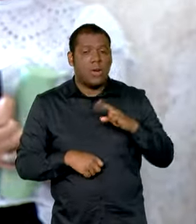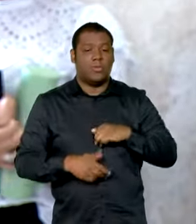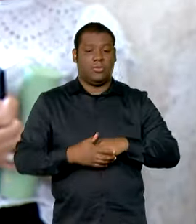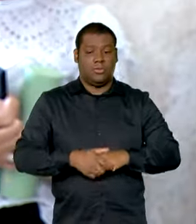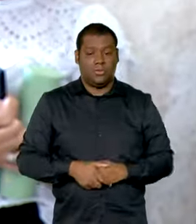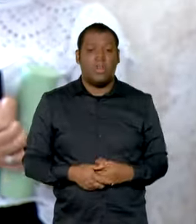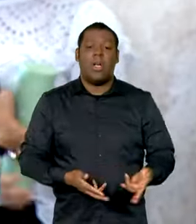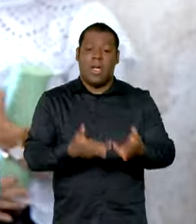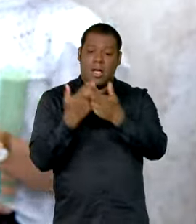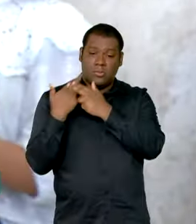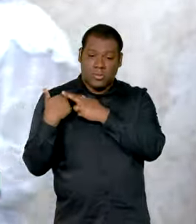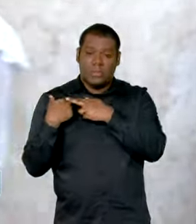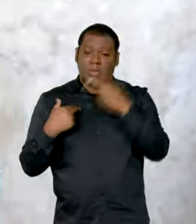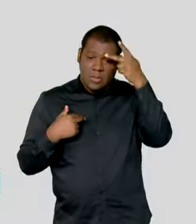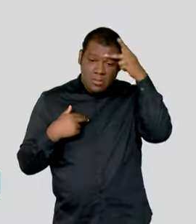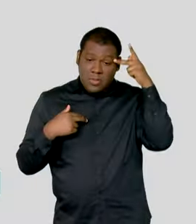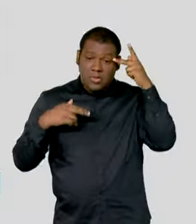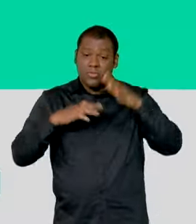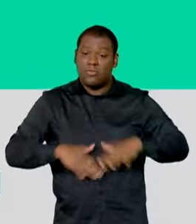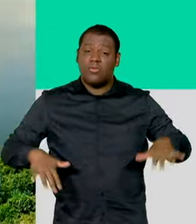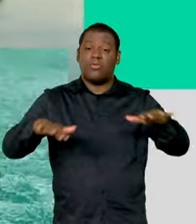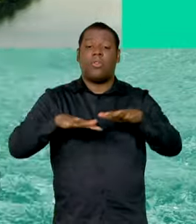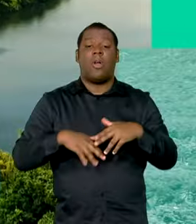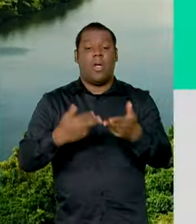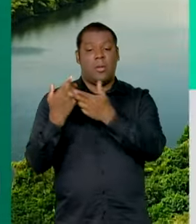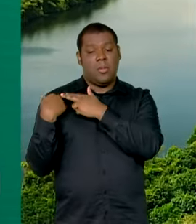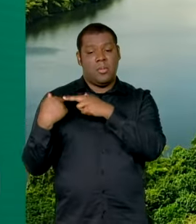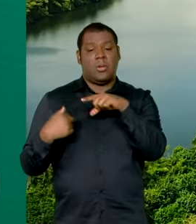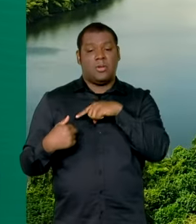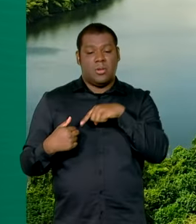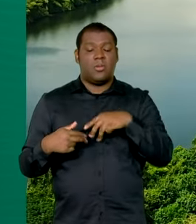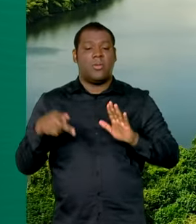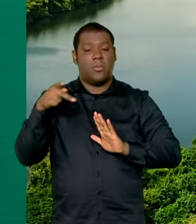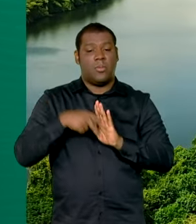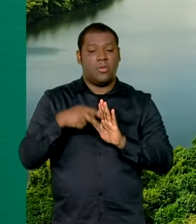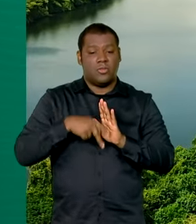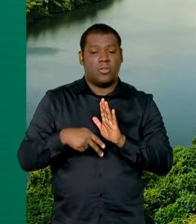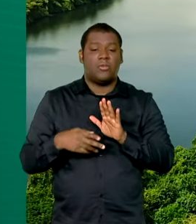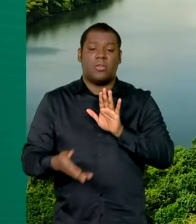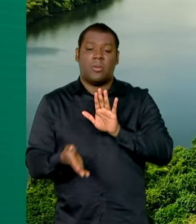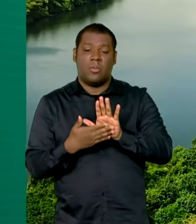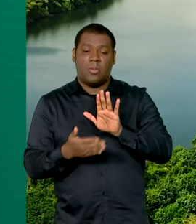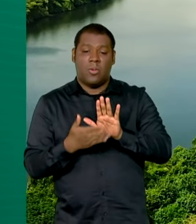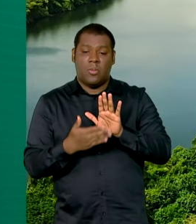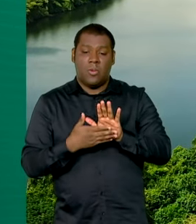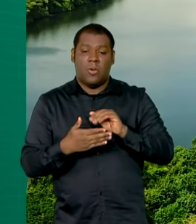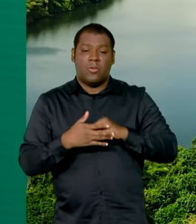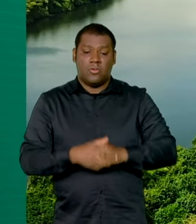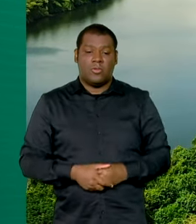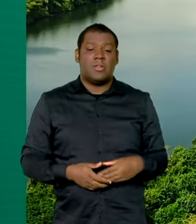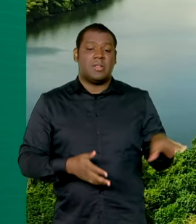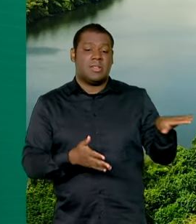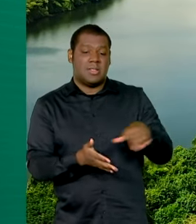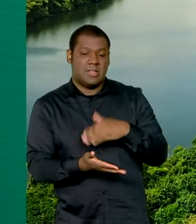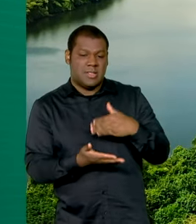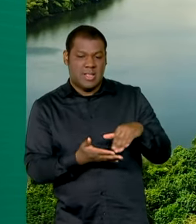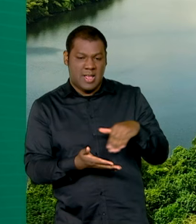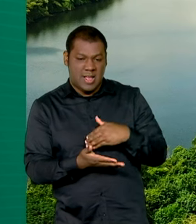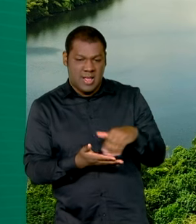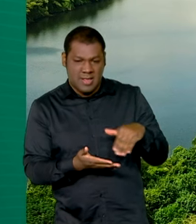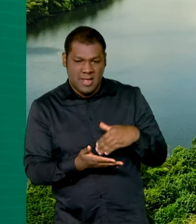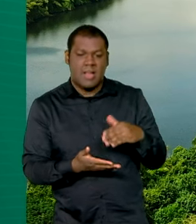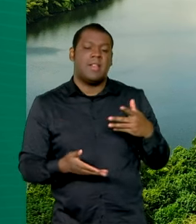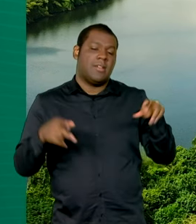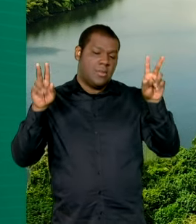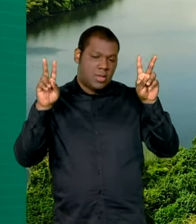responsabilidade de todos. O programa vai oferecer escritório de governança para disponibilizar informações sobre o